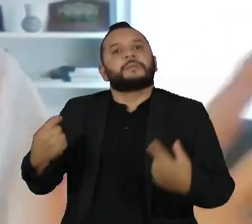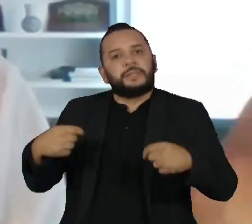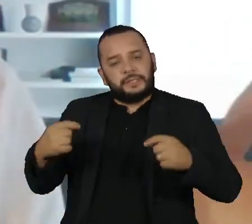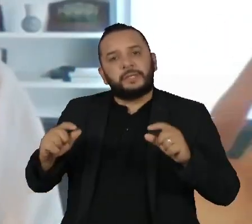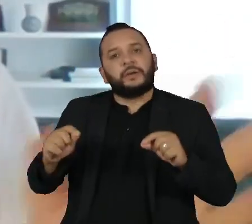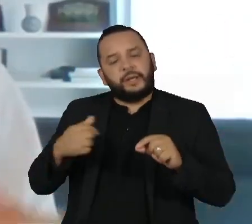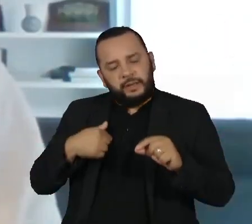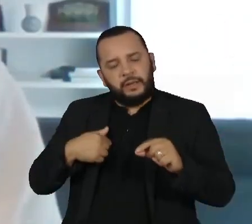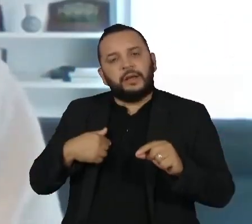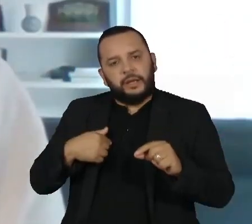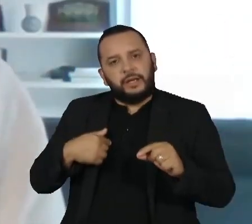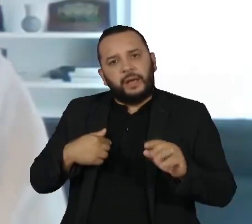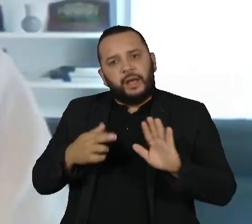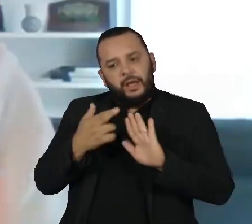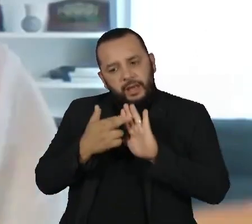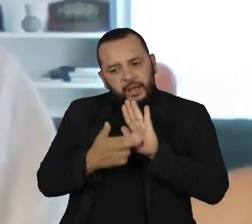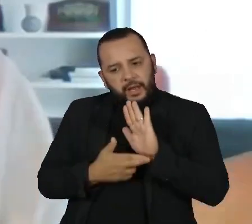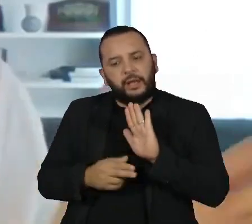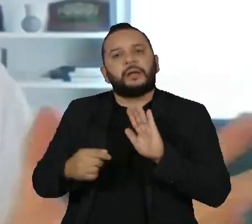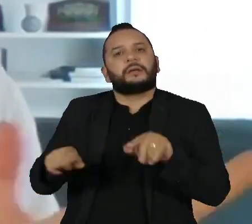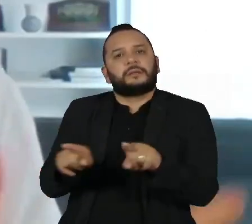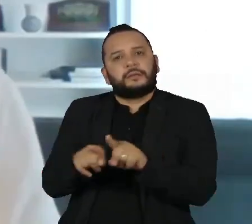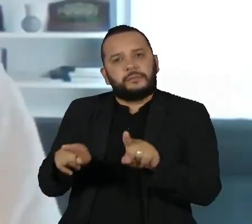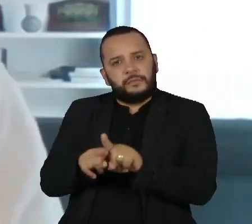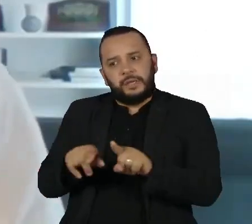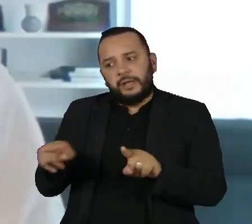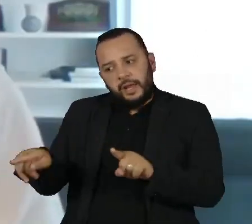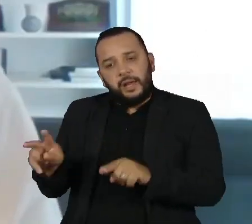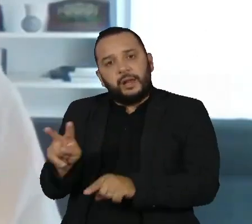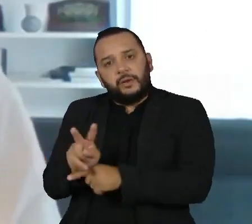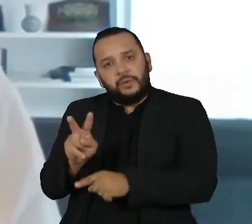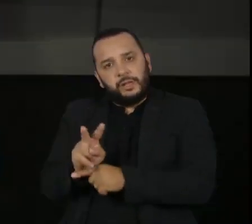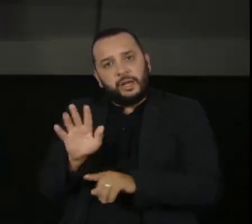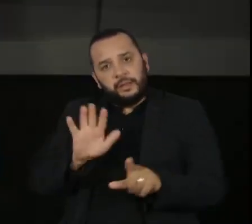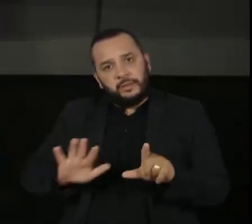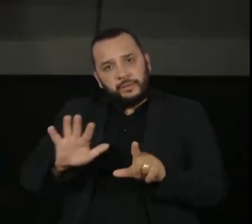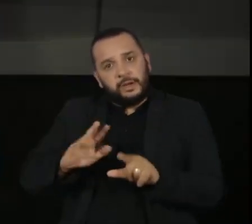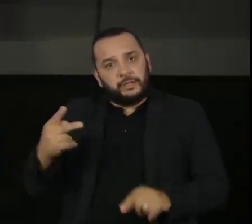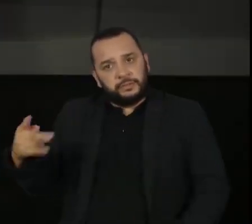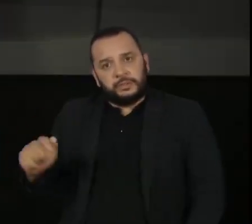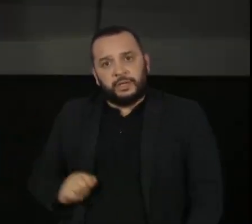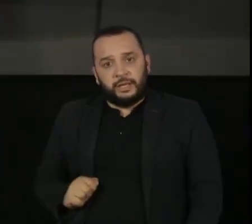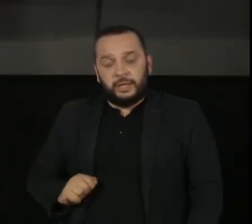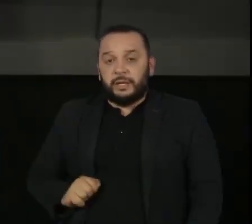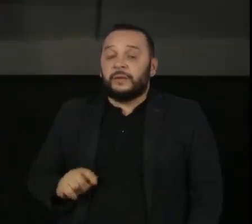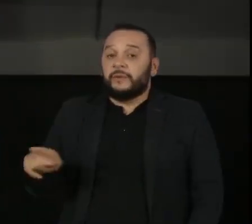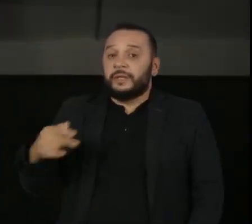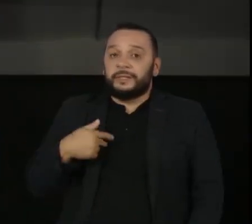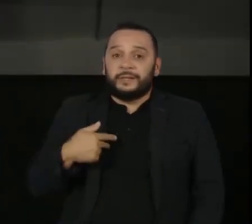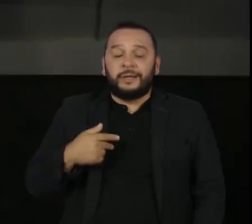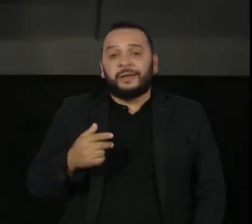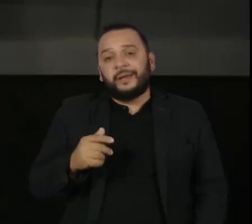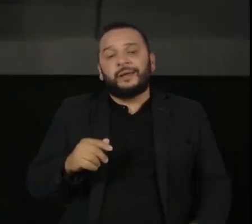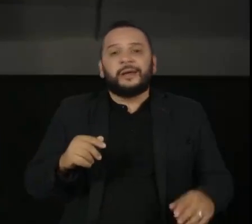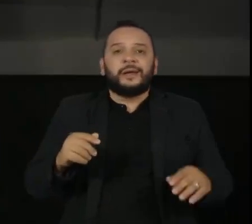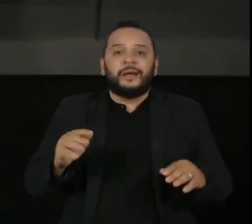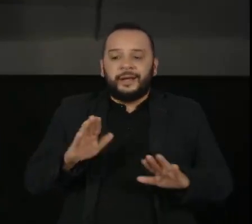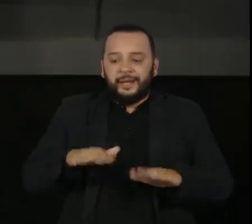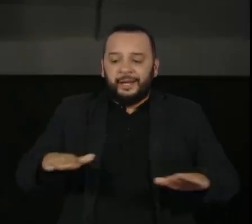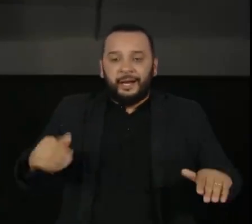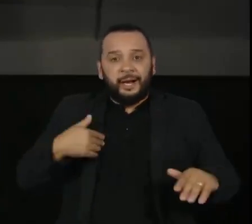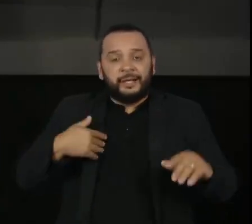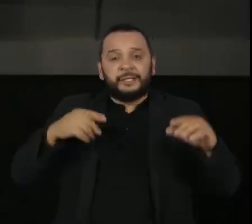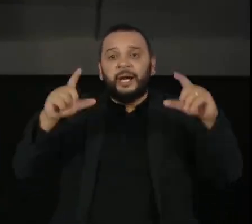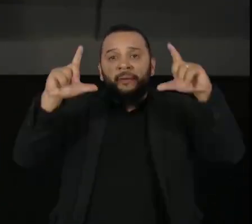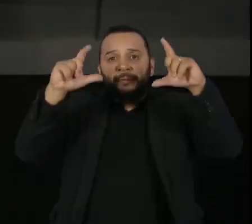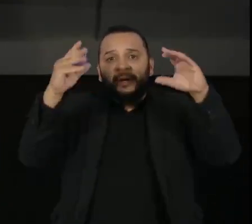interferência, sem ter qualquer ingerência sobre aquela situação. Quando você posta uma foto de uma criança com uniforme escolar, você está falando